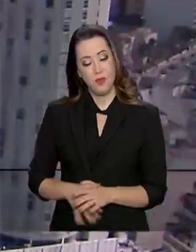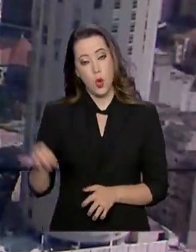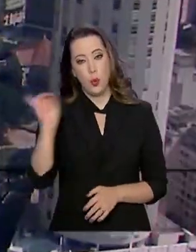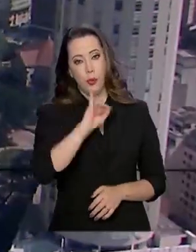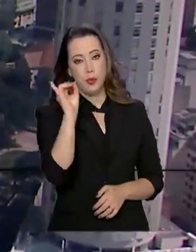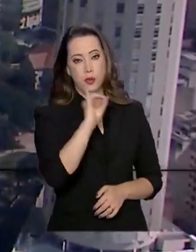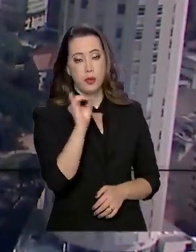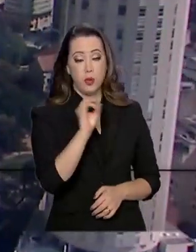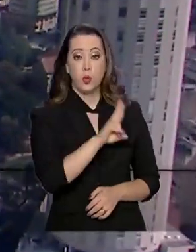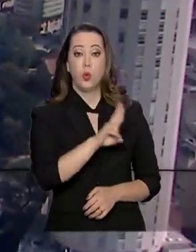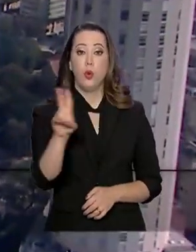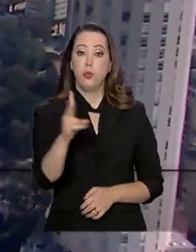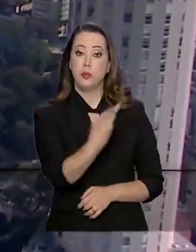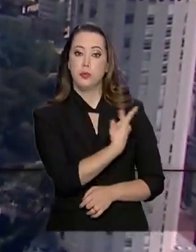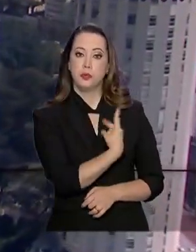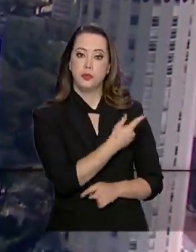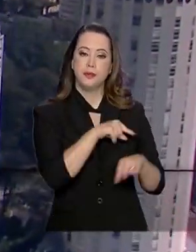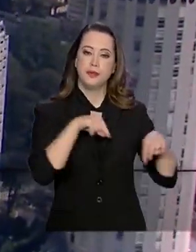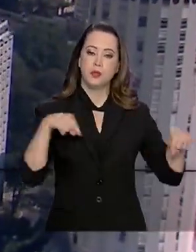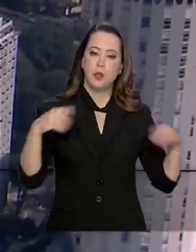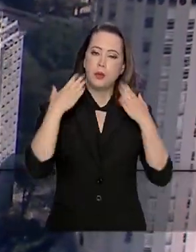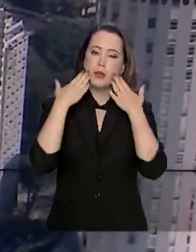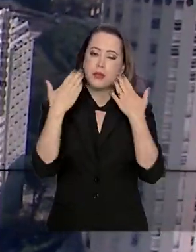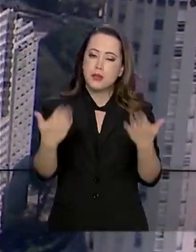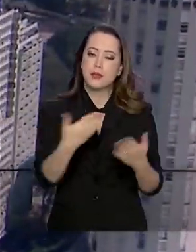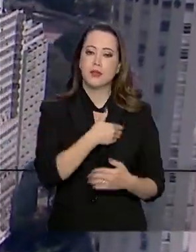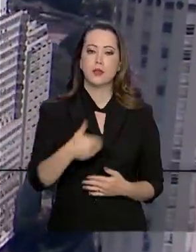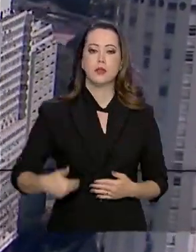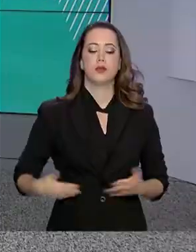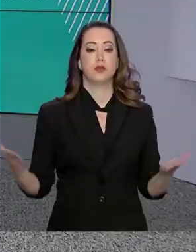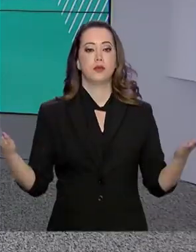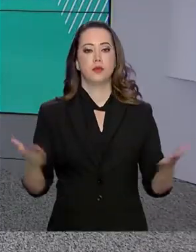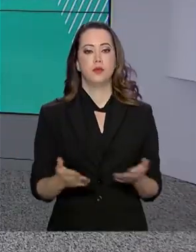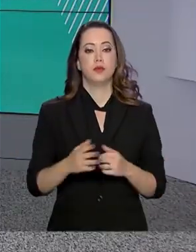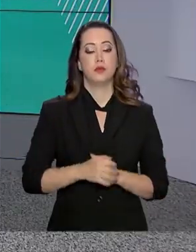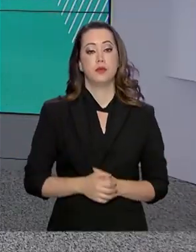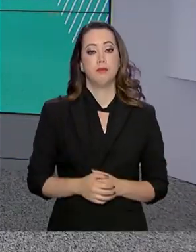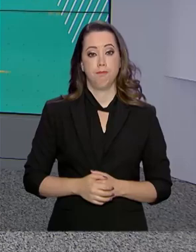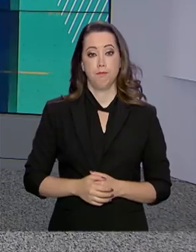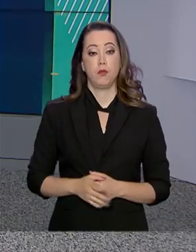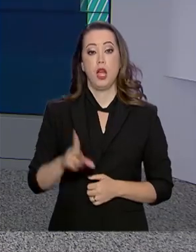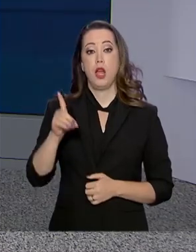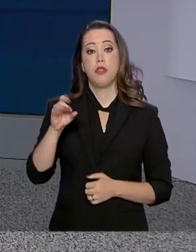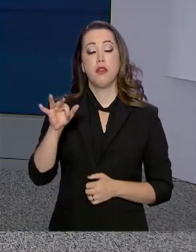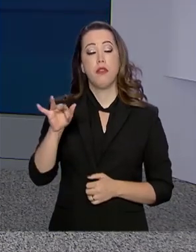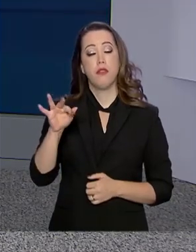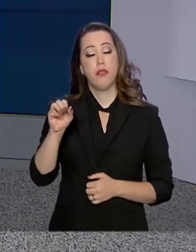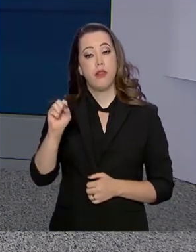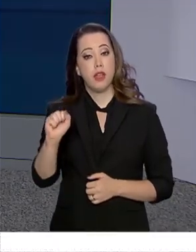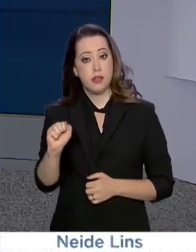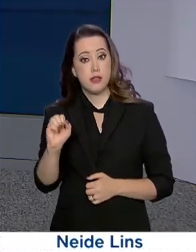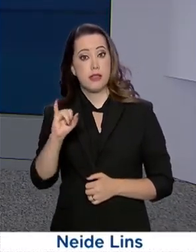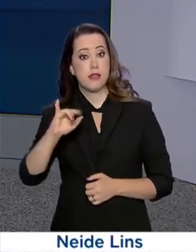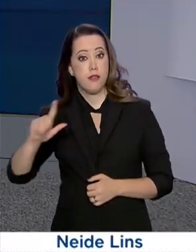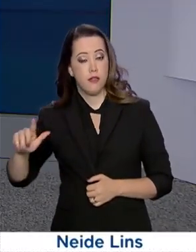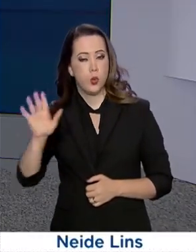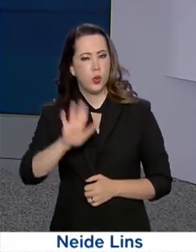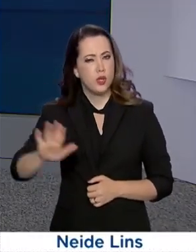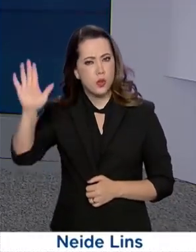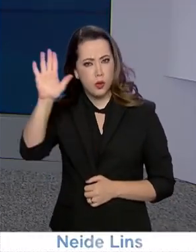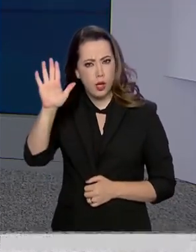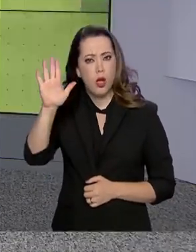Olá, sou Roberto Camargo e já estou de volta com o Governo Agora. A Defesa Civil Nacional reconheceu hoje a situação de